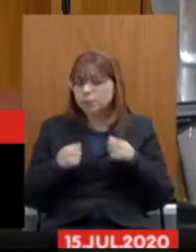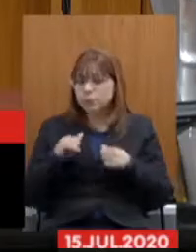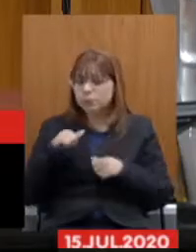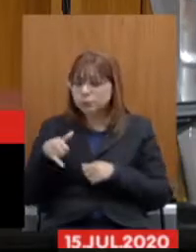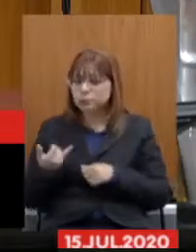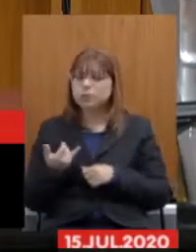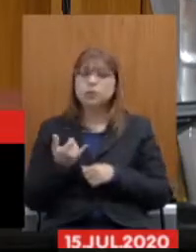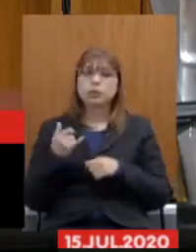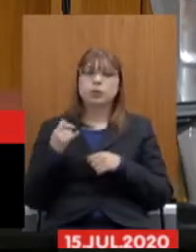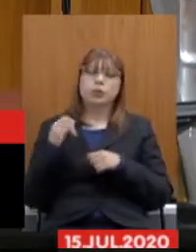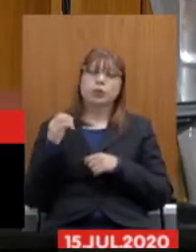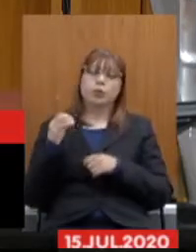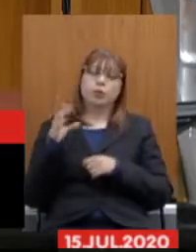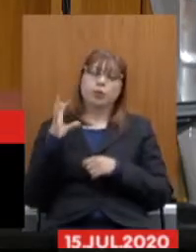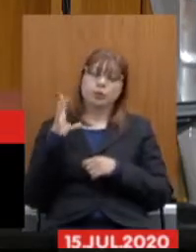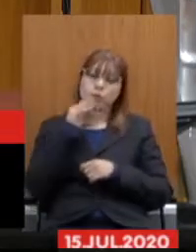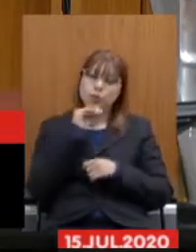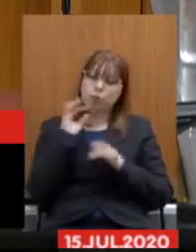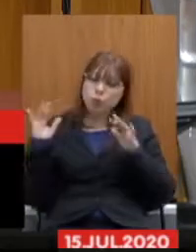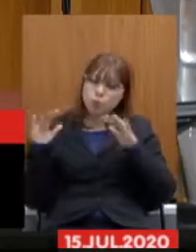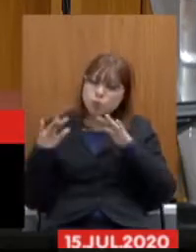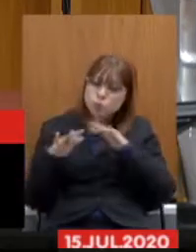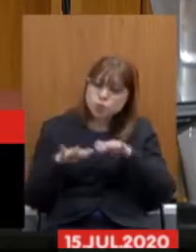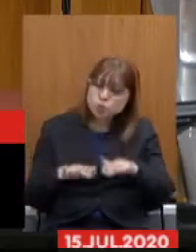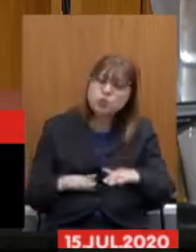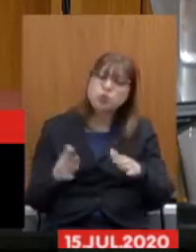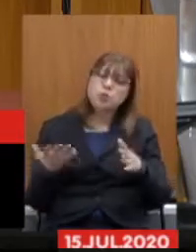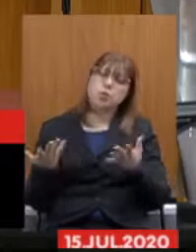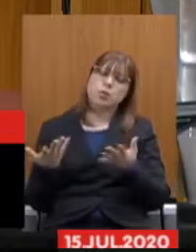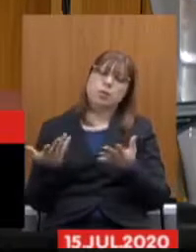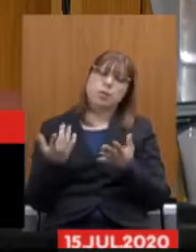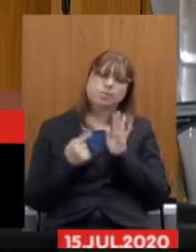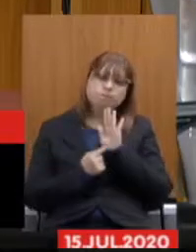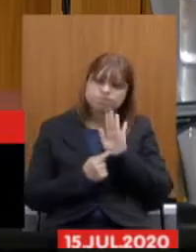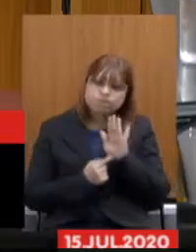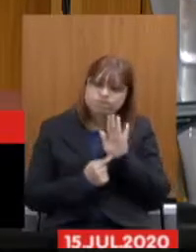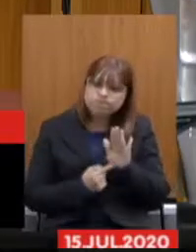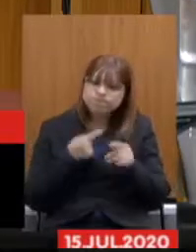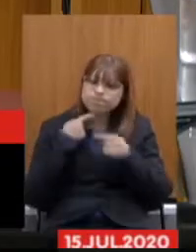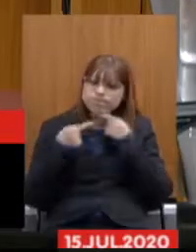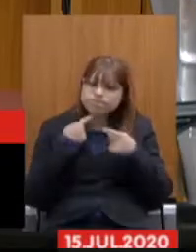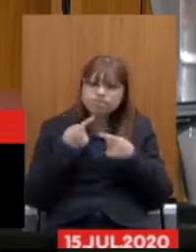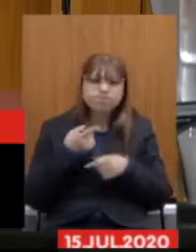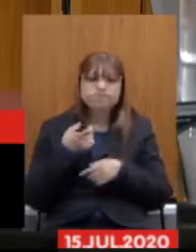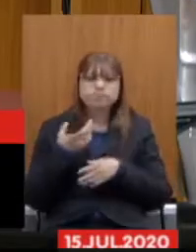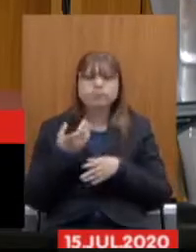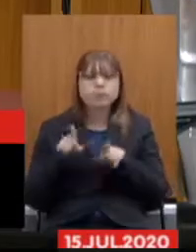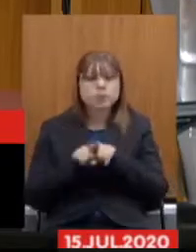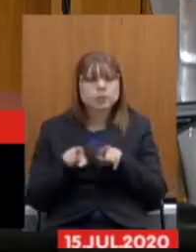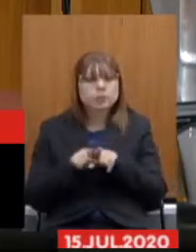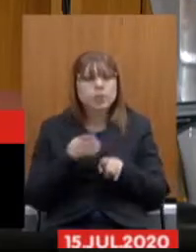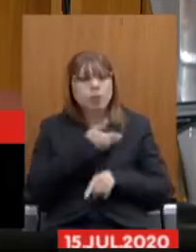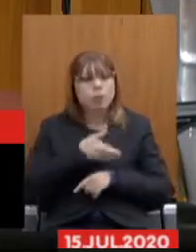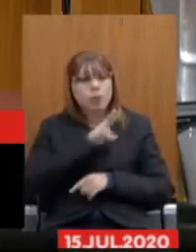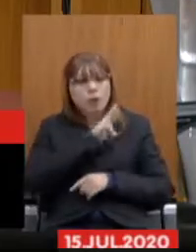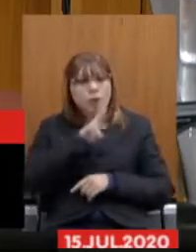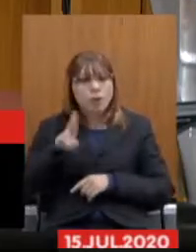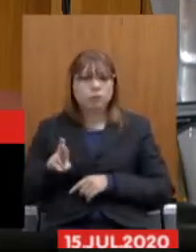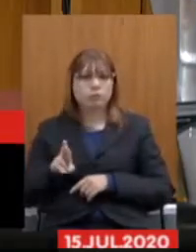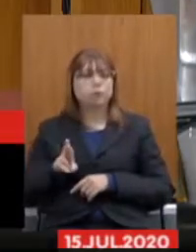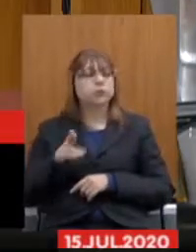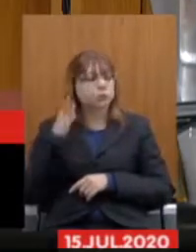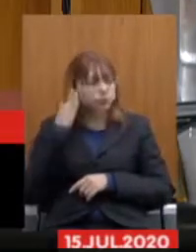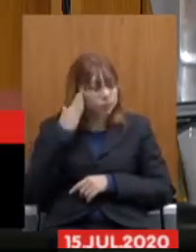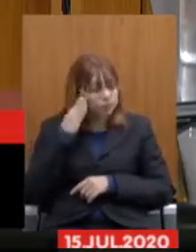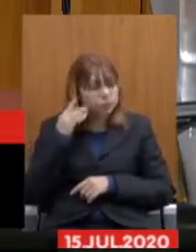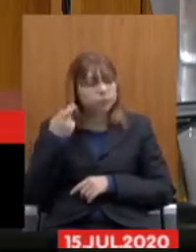servidores venham aqui apresente seus questionamentos escutem do governo e eu tenho certeza que os técnicos